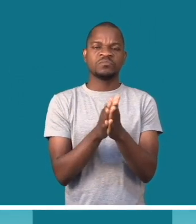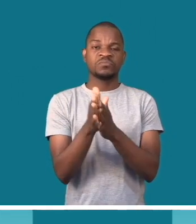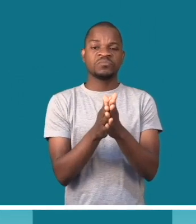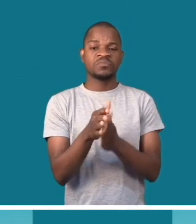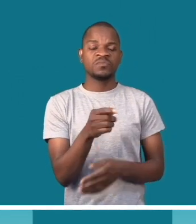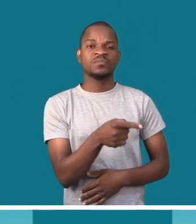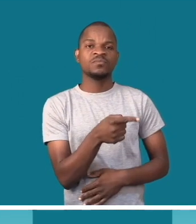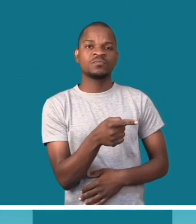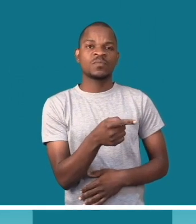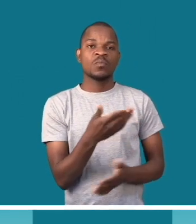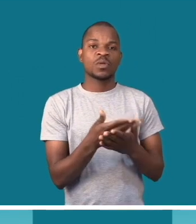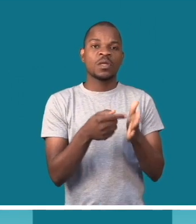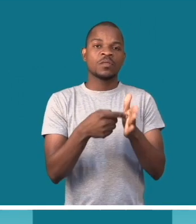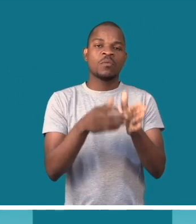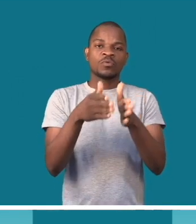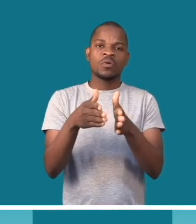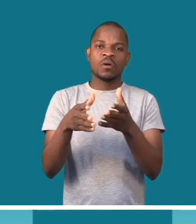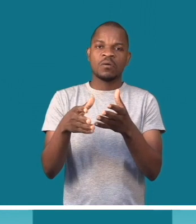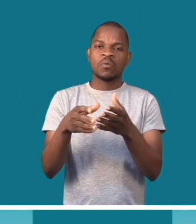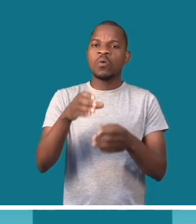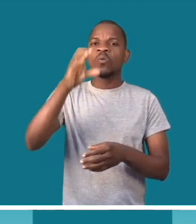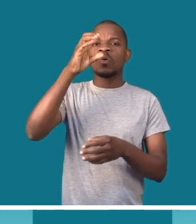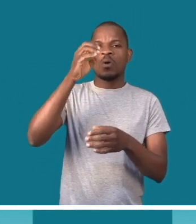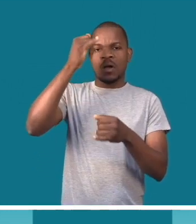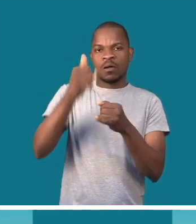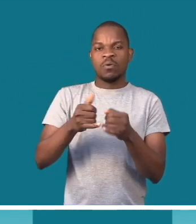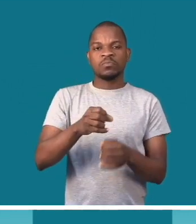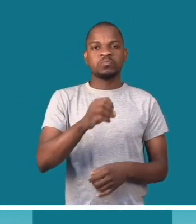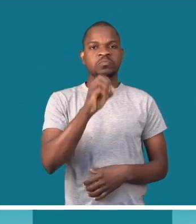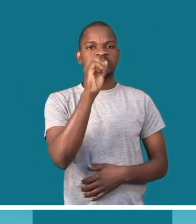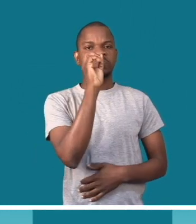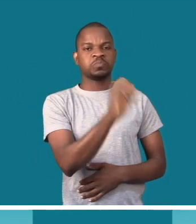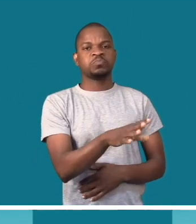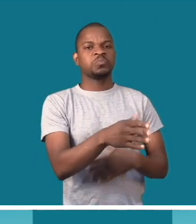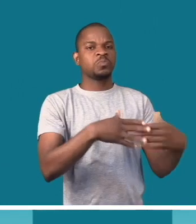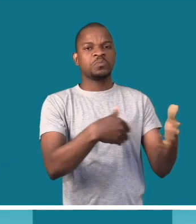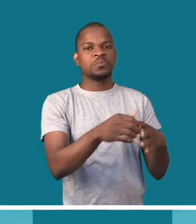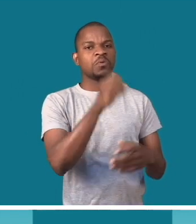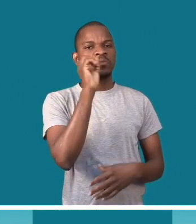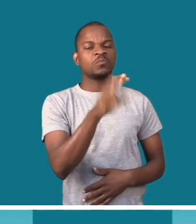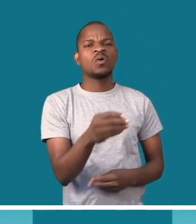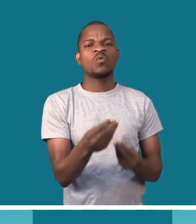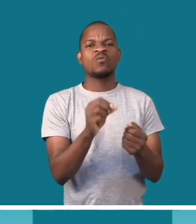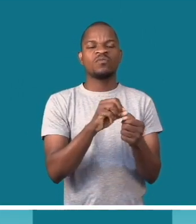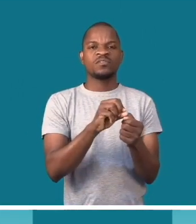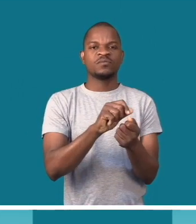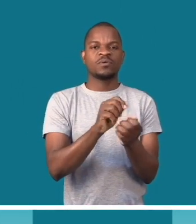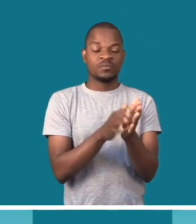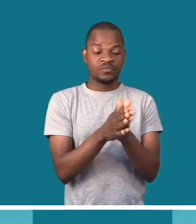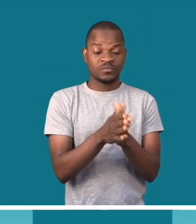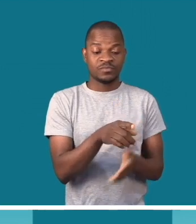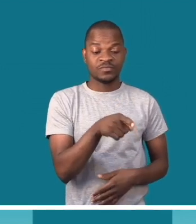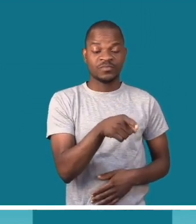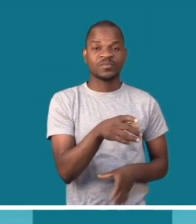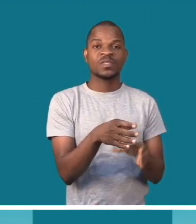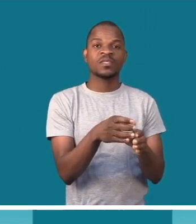aproveitar esta garrafa que, depois de consumir o produto, deixamos de qualquer maneira? Como podemos